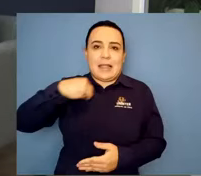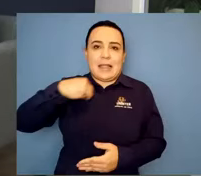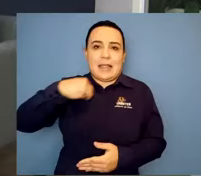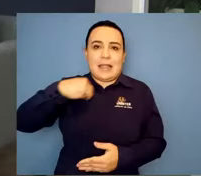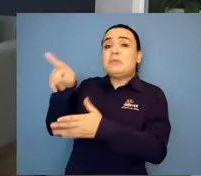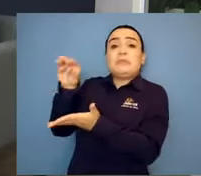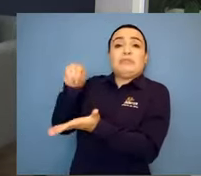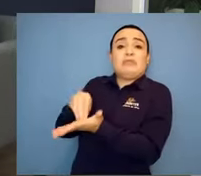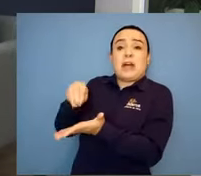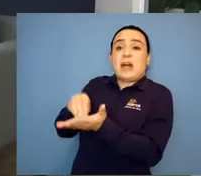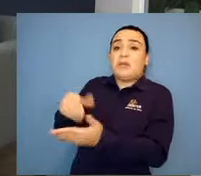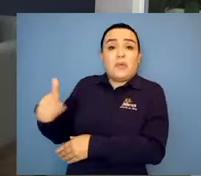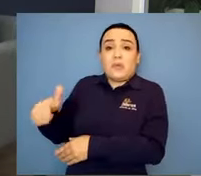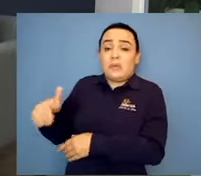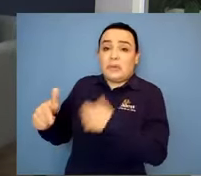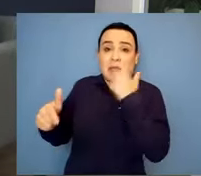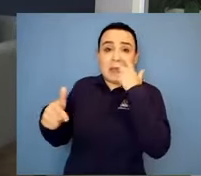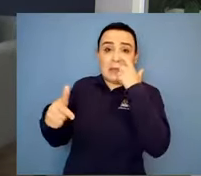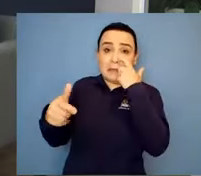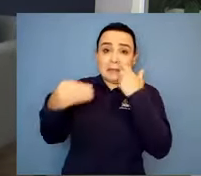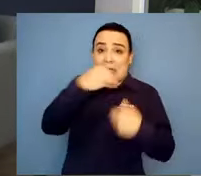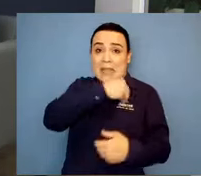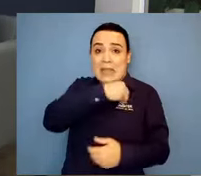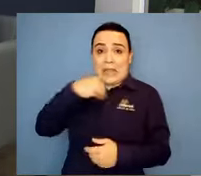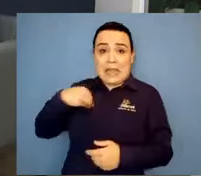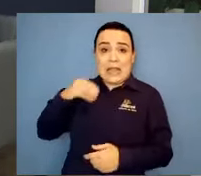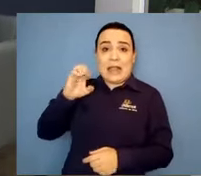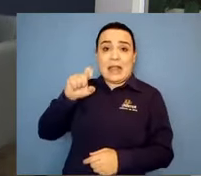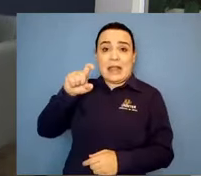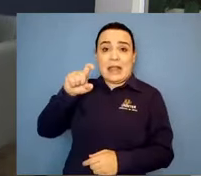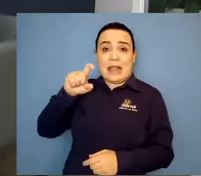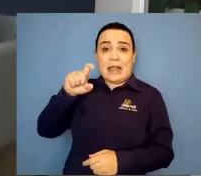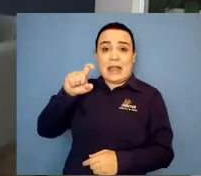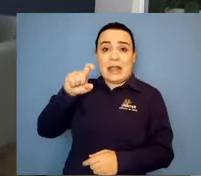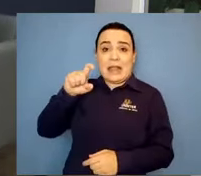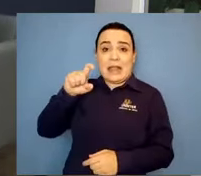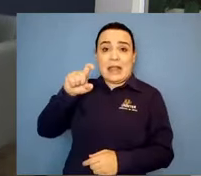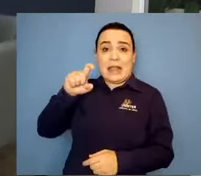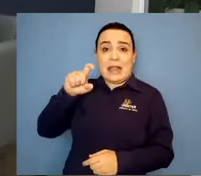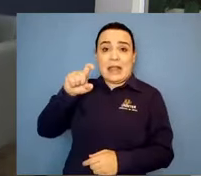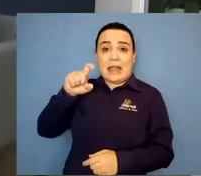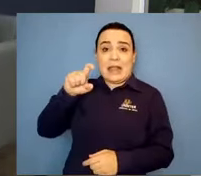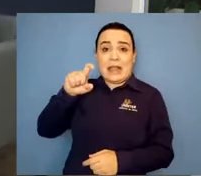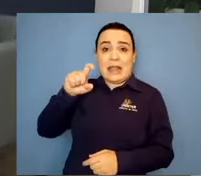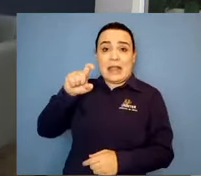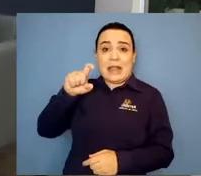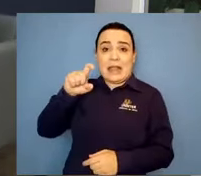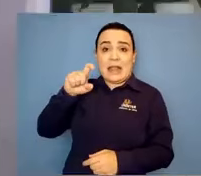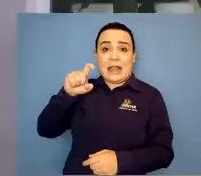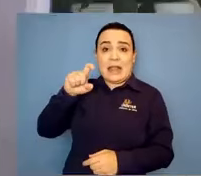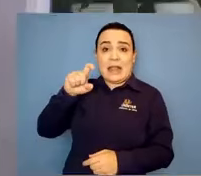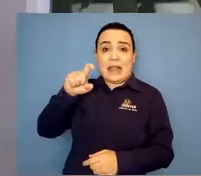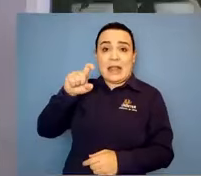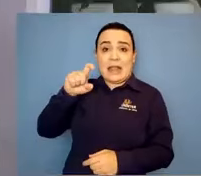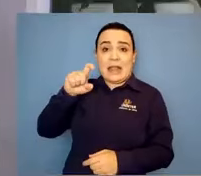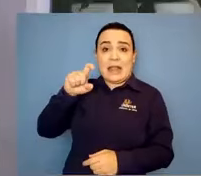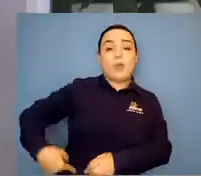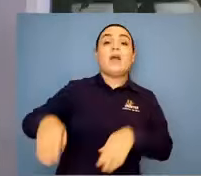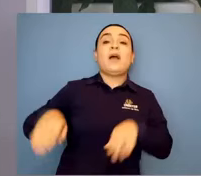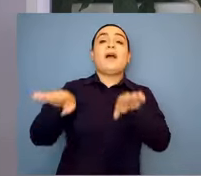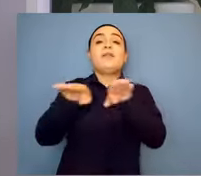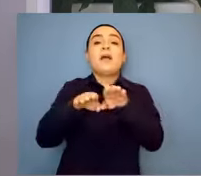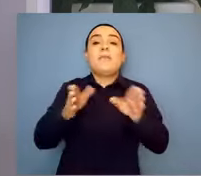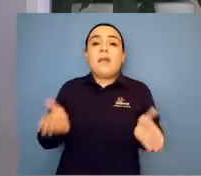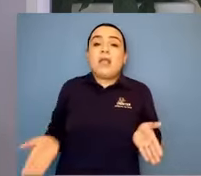daí acaba pagando. Sim. Eu sei que até com as fraldas, né, há um sofrimento, porque é o básico do